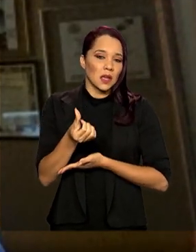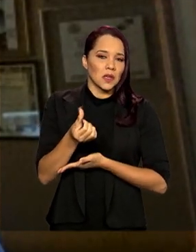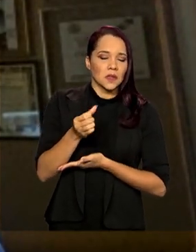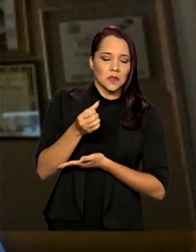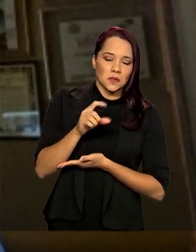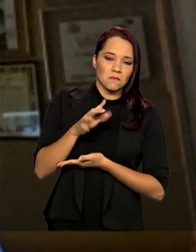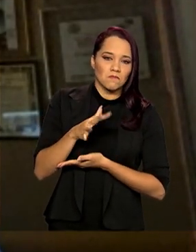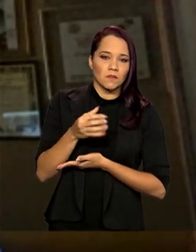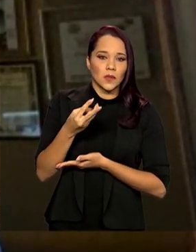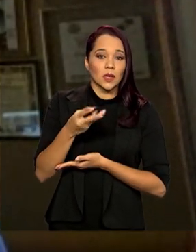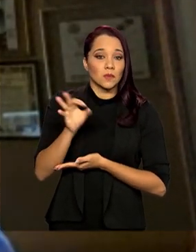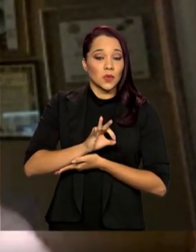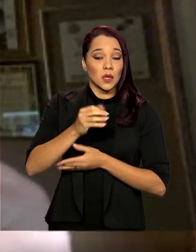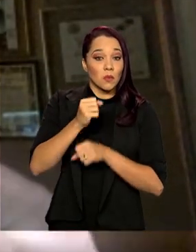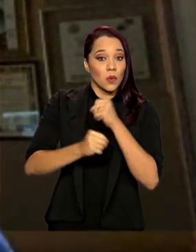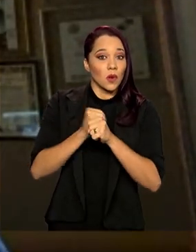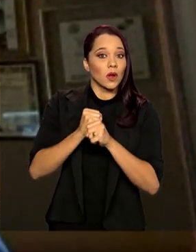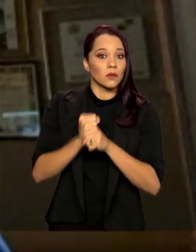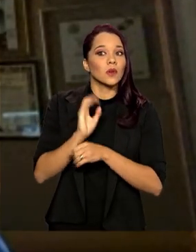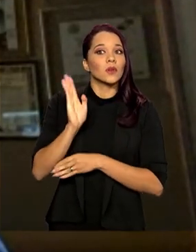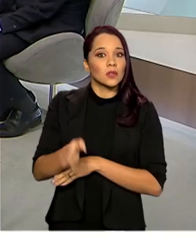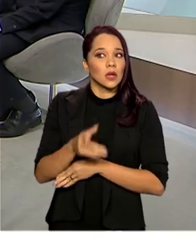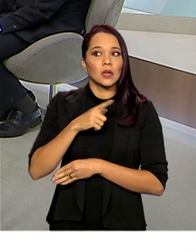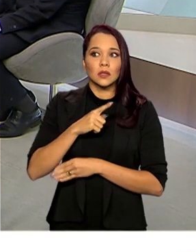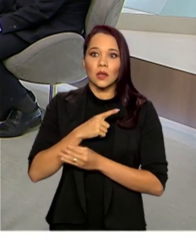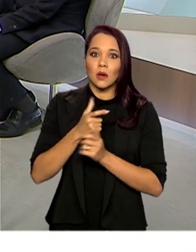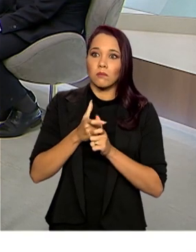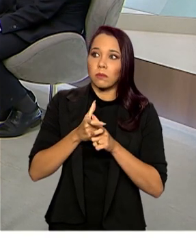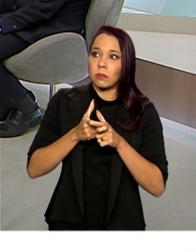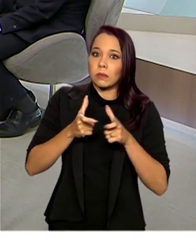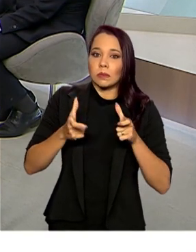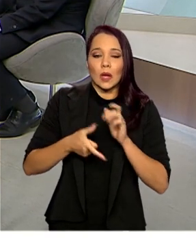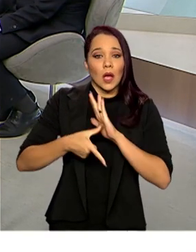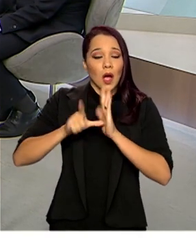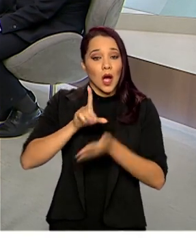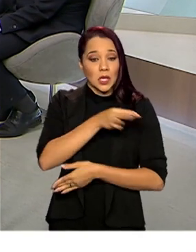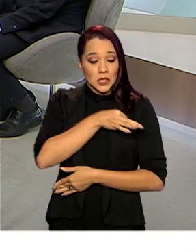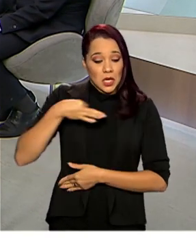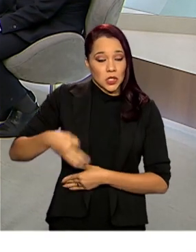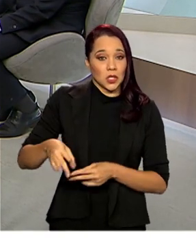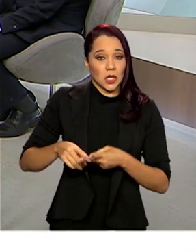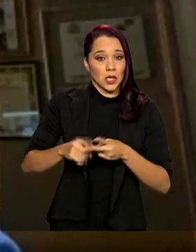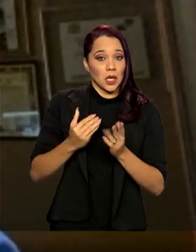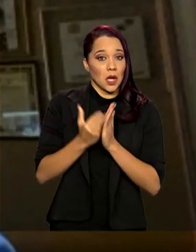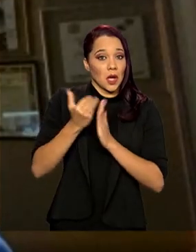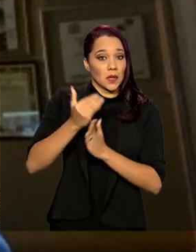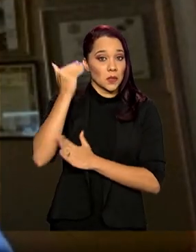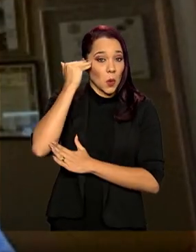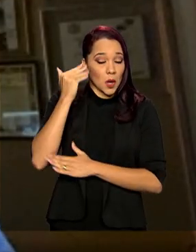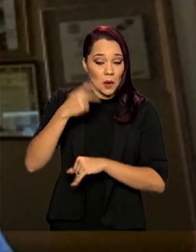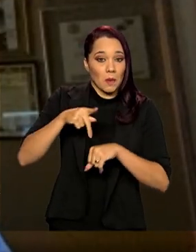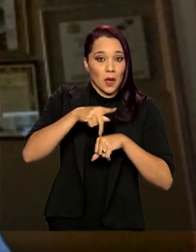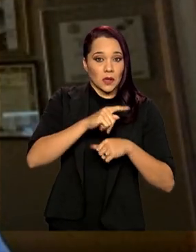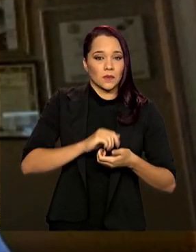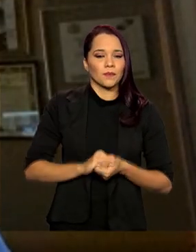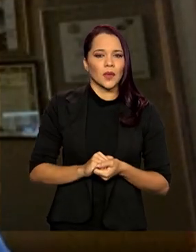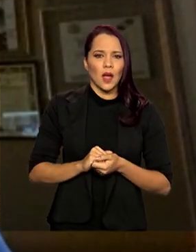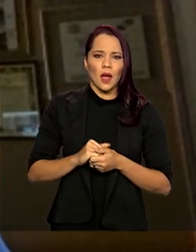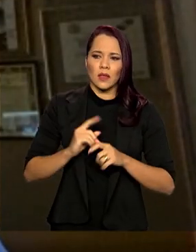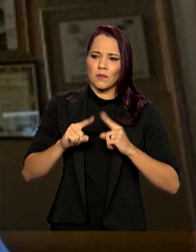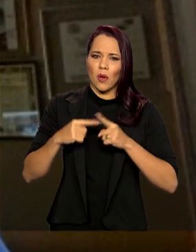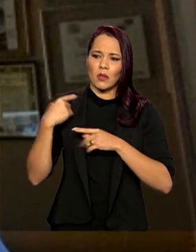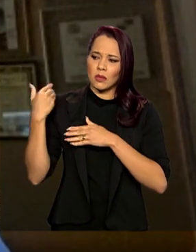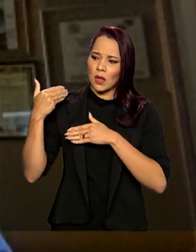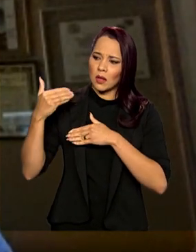% ao ano. Imagine, já era um tigre muito antes da China, da Coreia, etc. Nos últimos 10 anos,